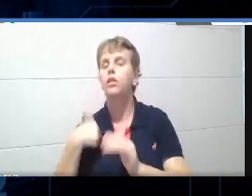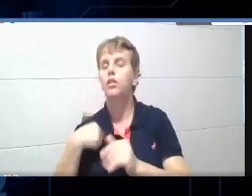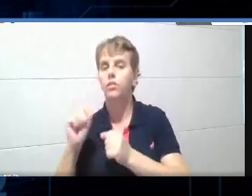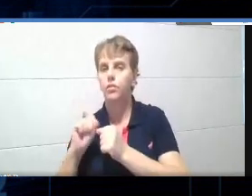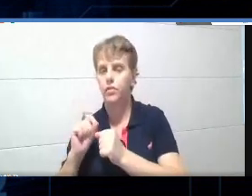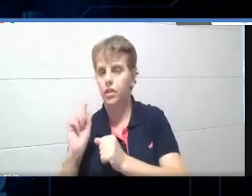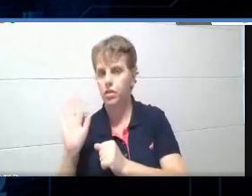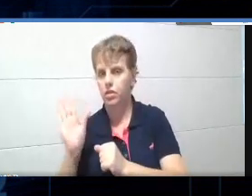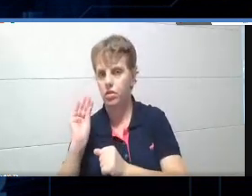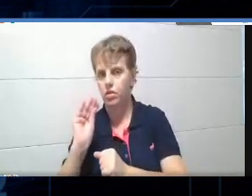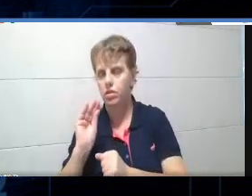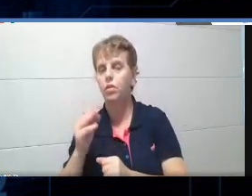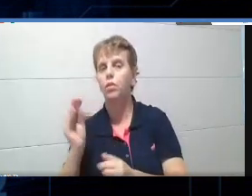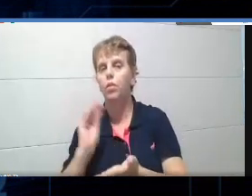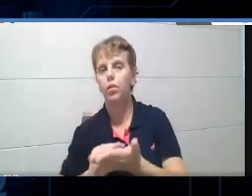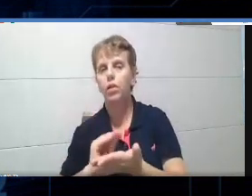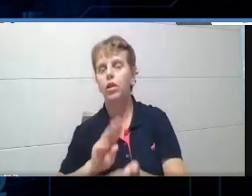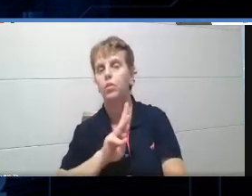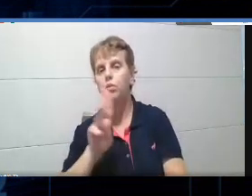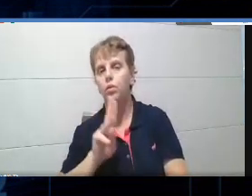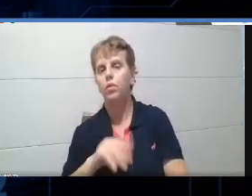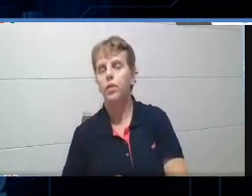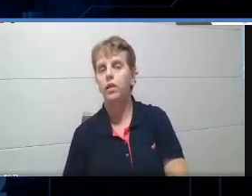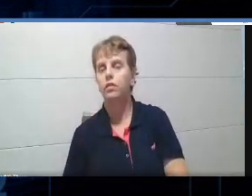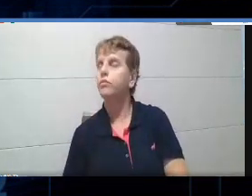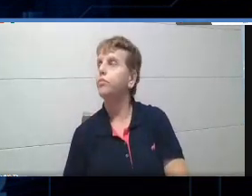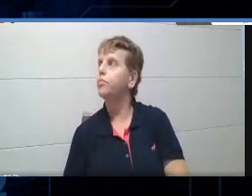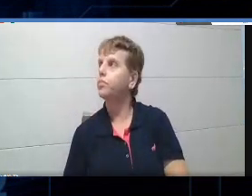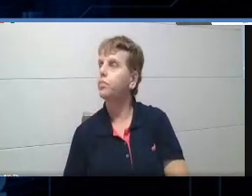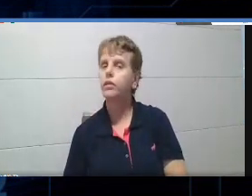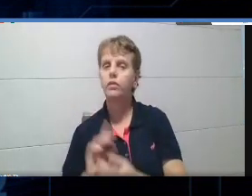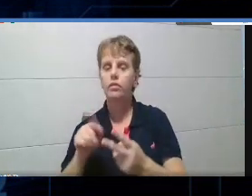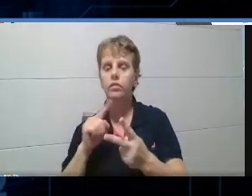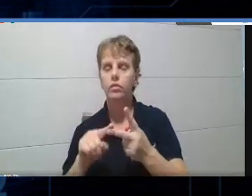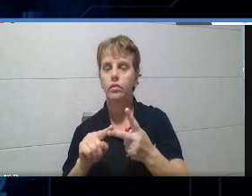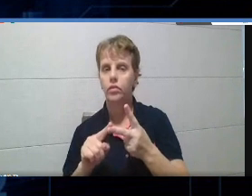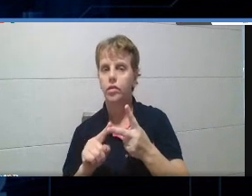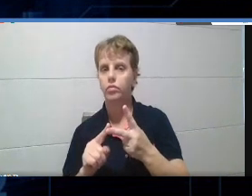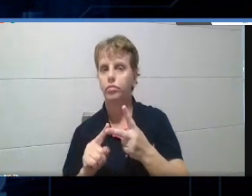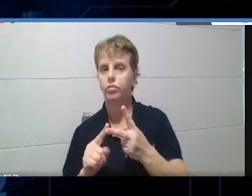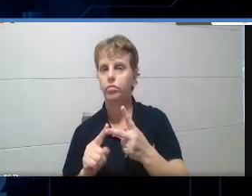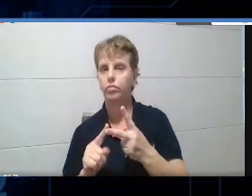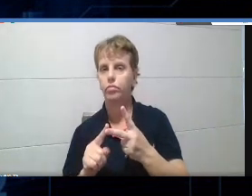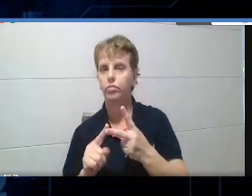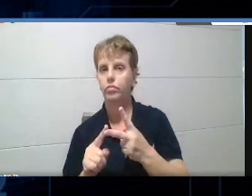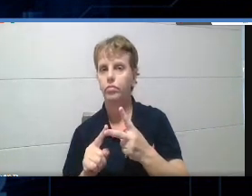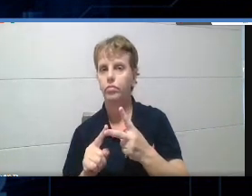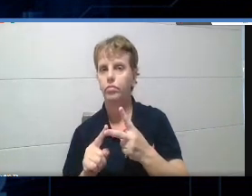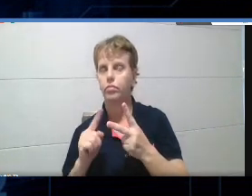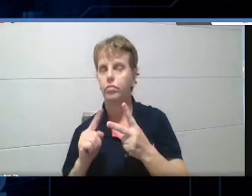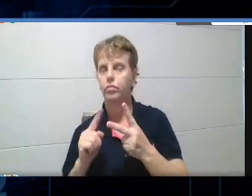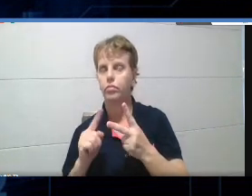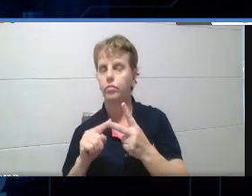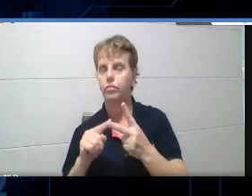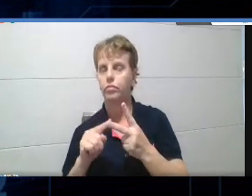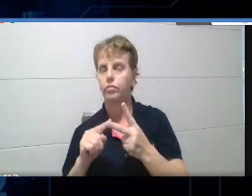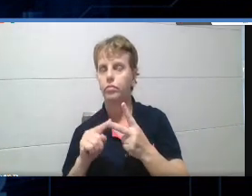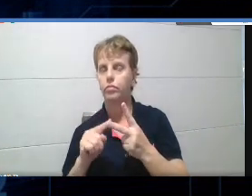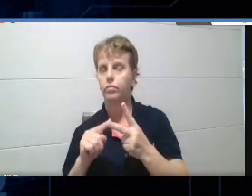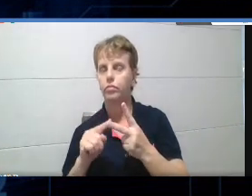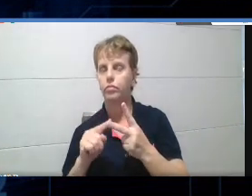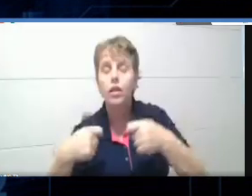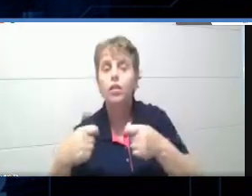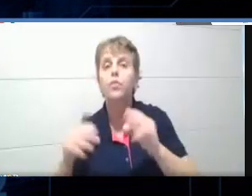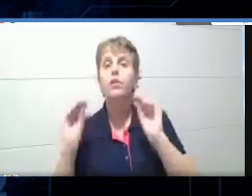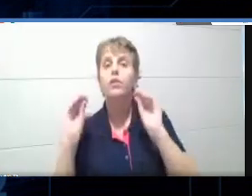opção. coloquei nome teste dois. Lembram? Segunda, segundo requisito. Eu preciso adicionar uma